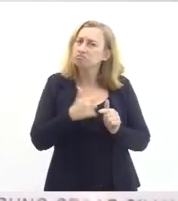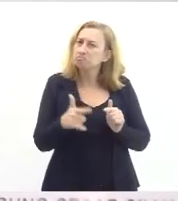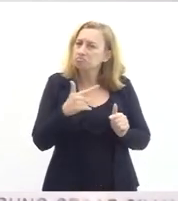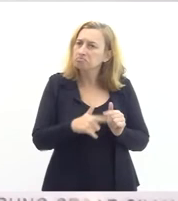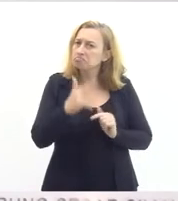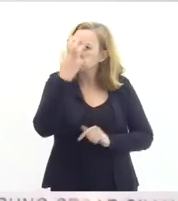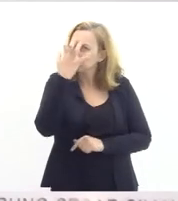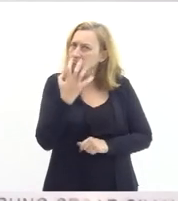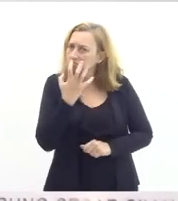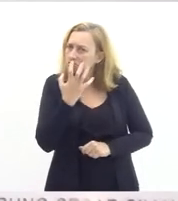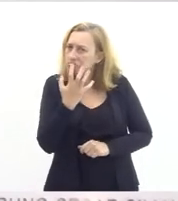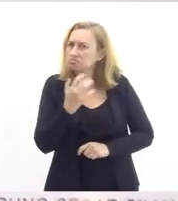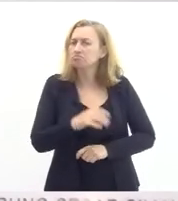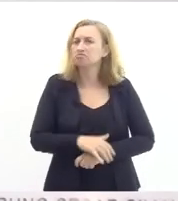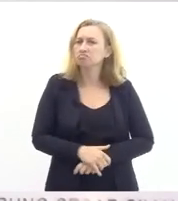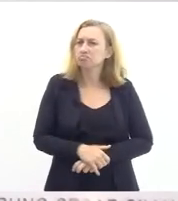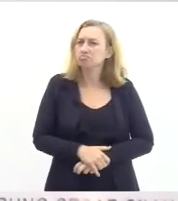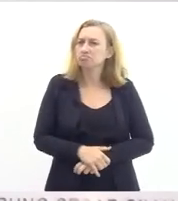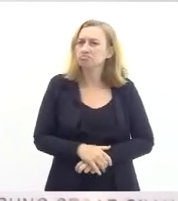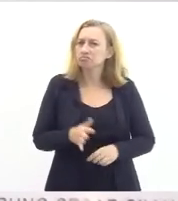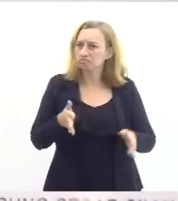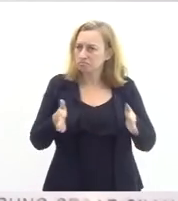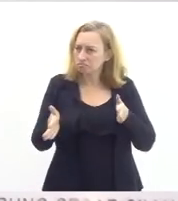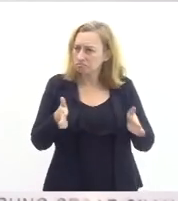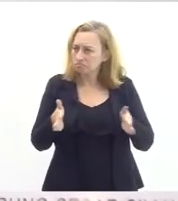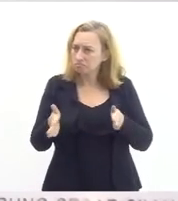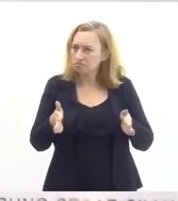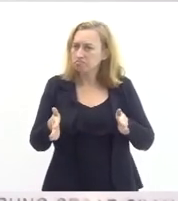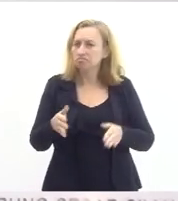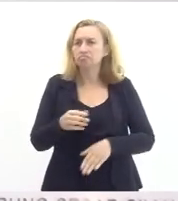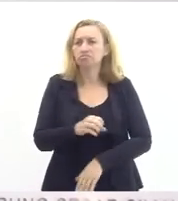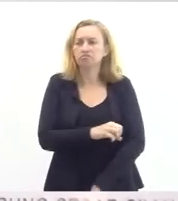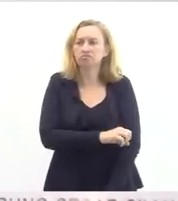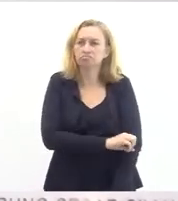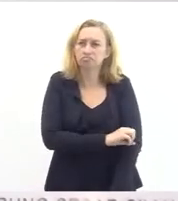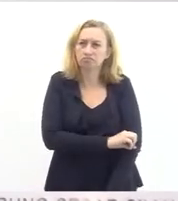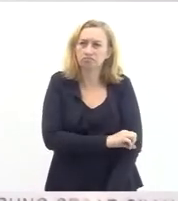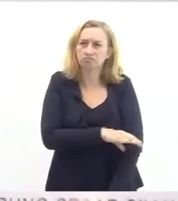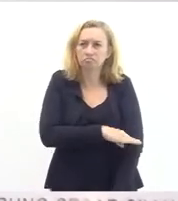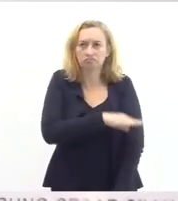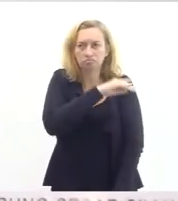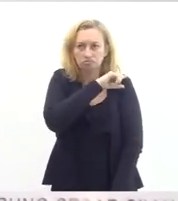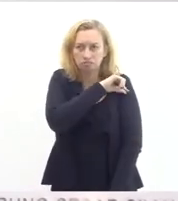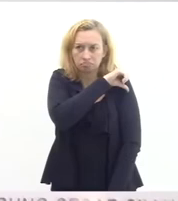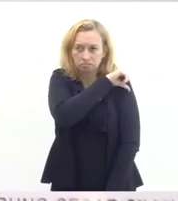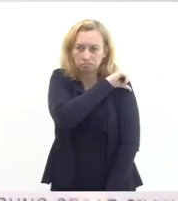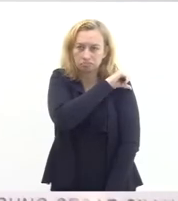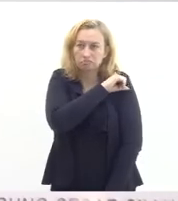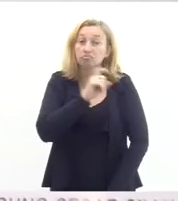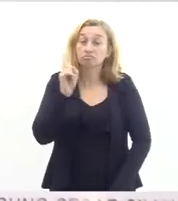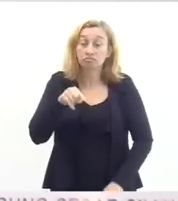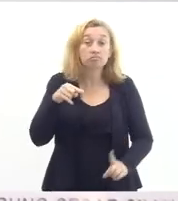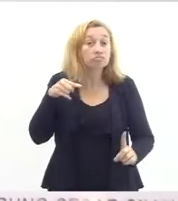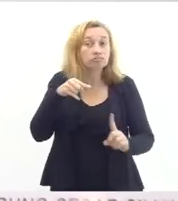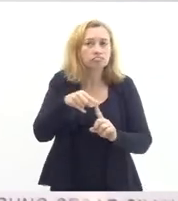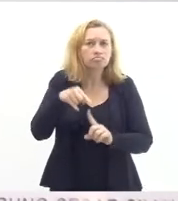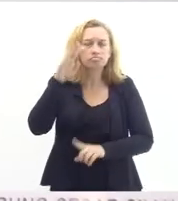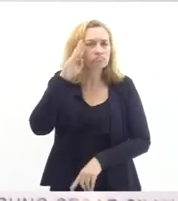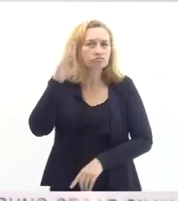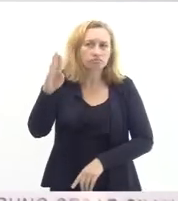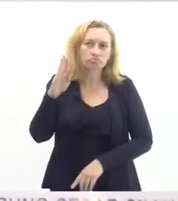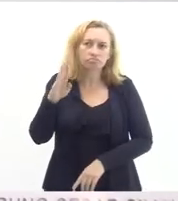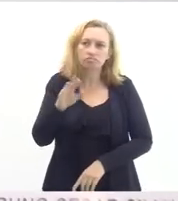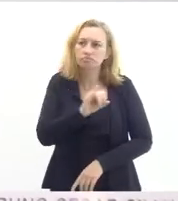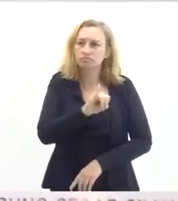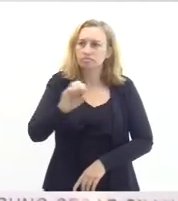gravíssimos nessa fase nesses segmentos e vale lembrar que esse é o objetivo primeiro do